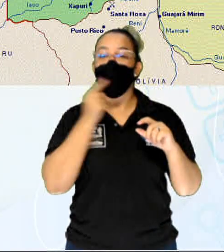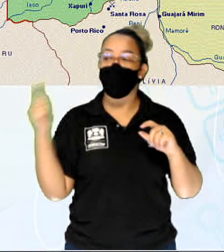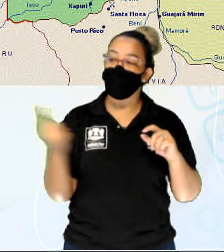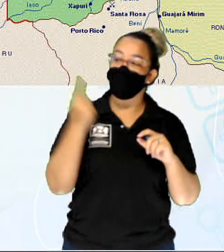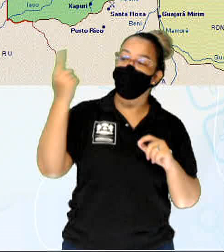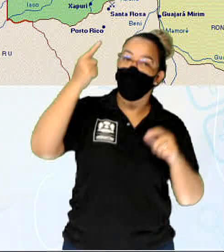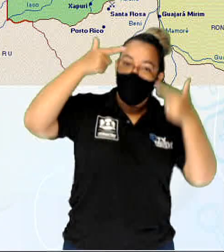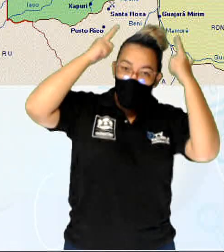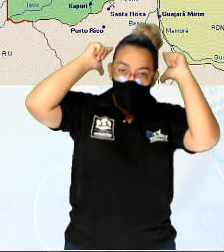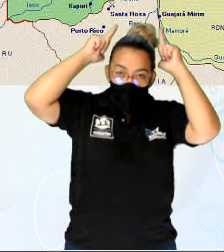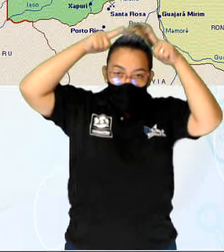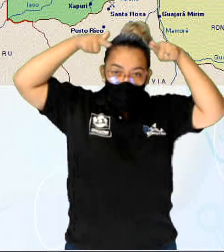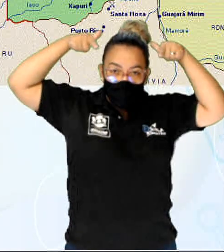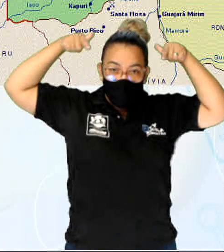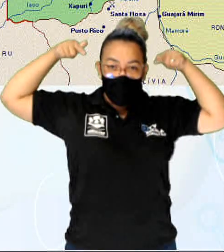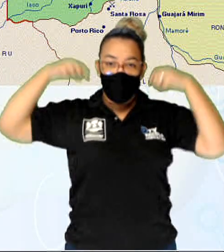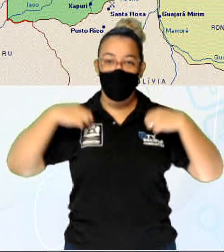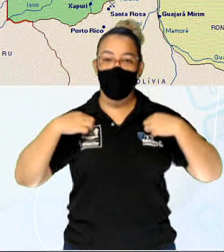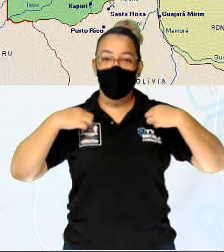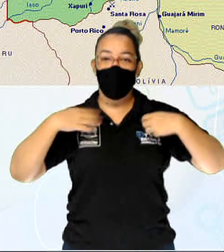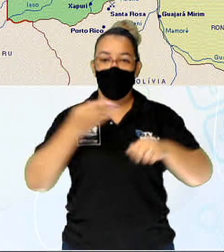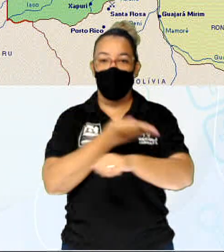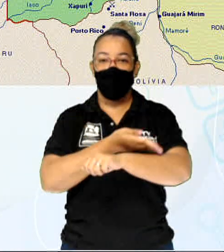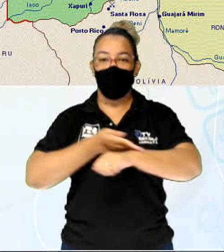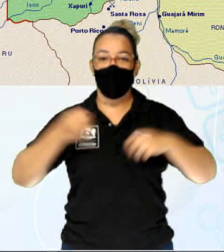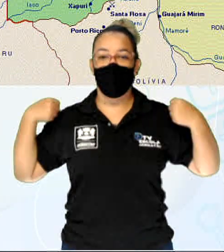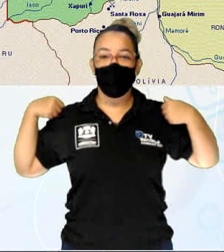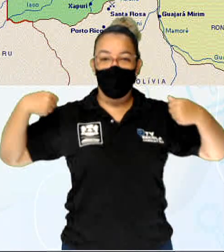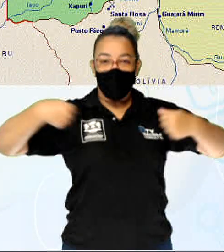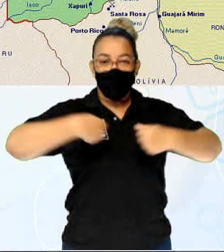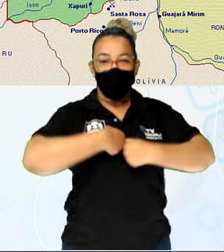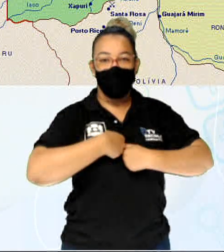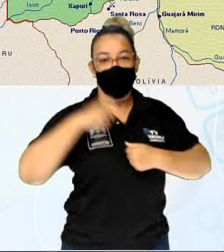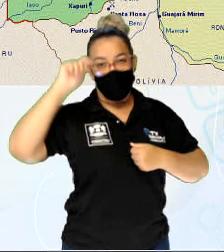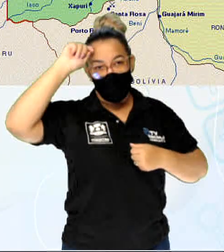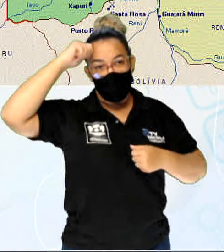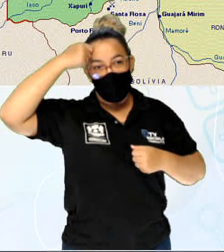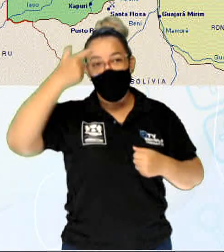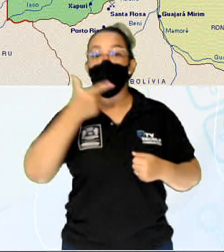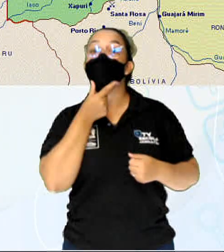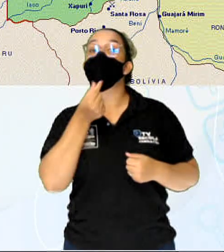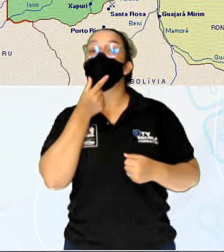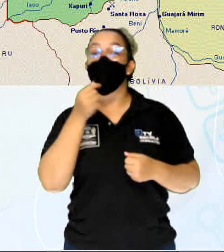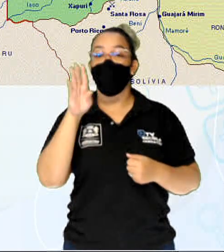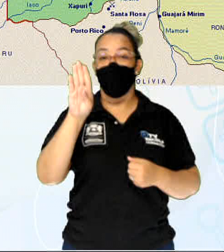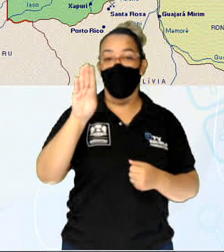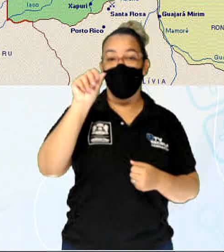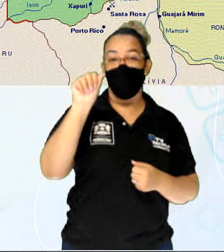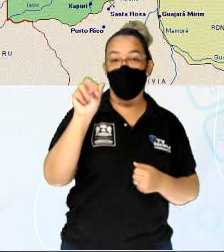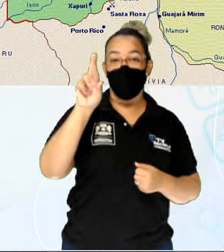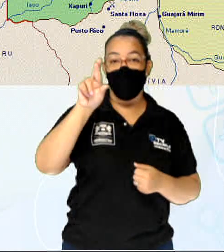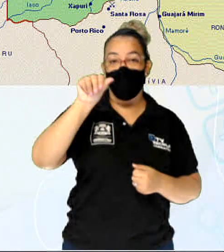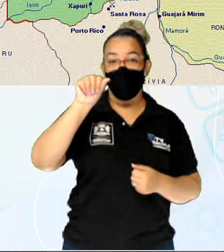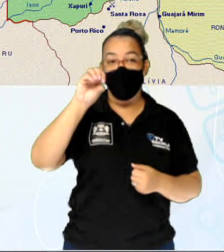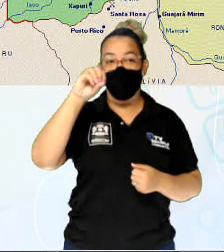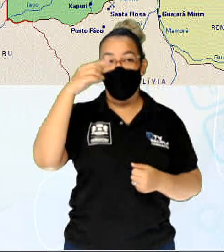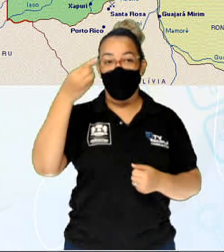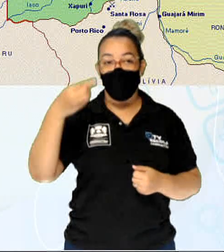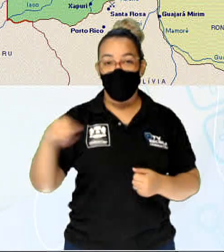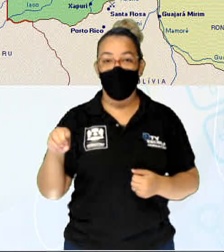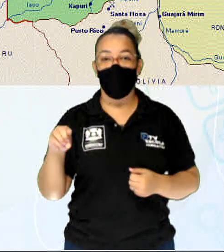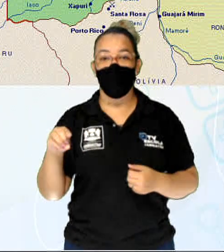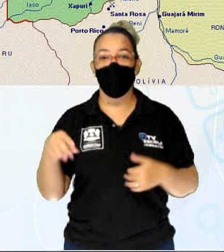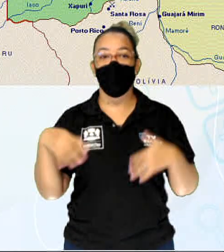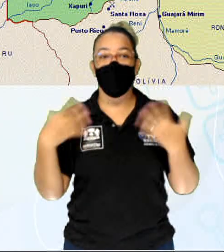De camisa branca, de terno preto, é o Barão do Rio Branco. E mais ao lado, do lado direito dele, se você observar, vai